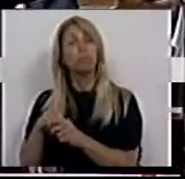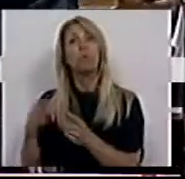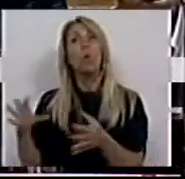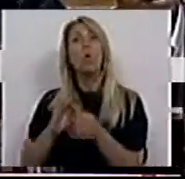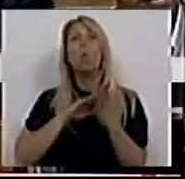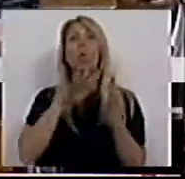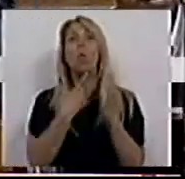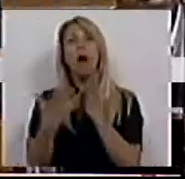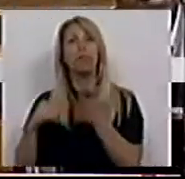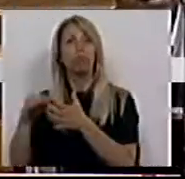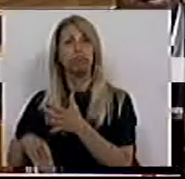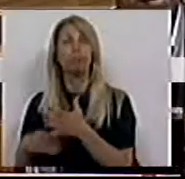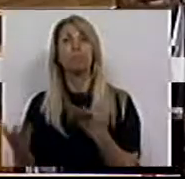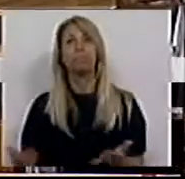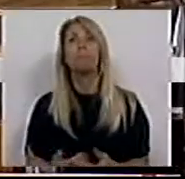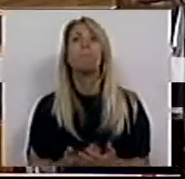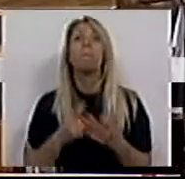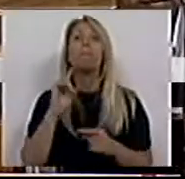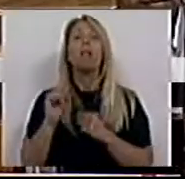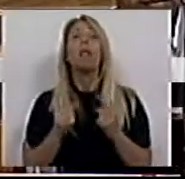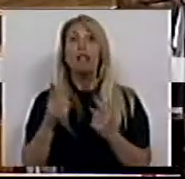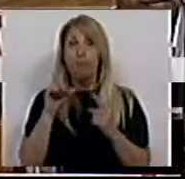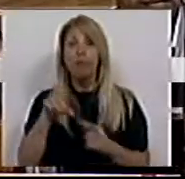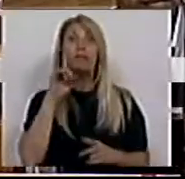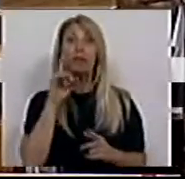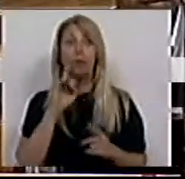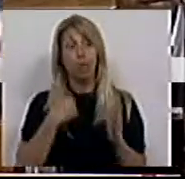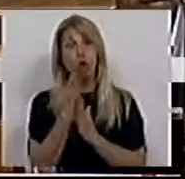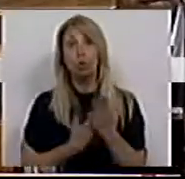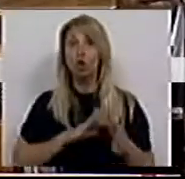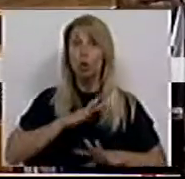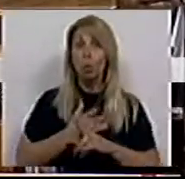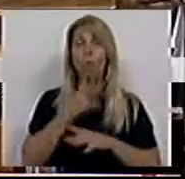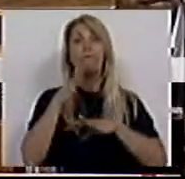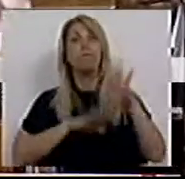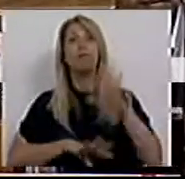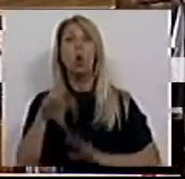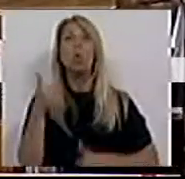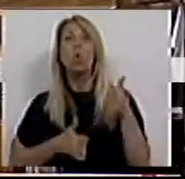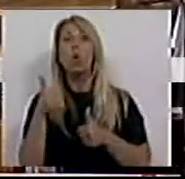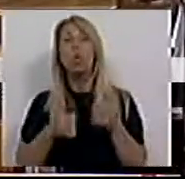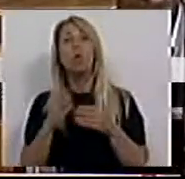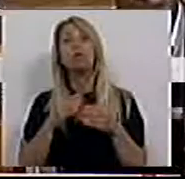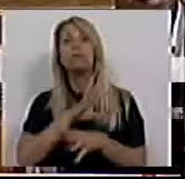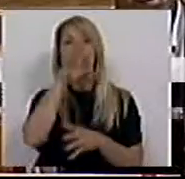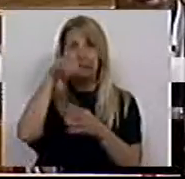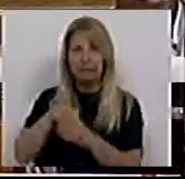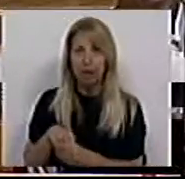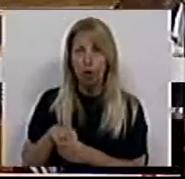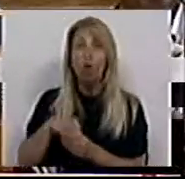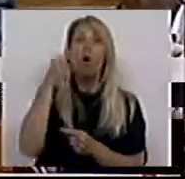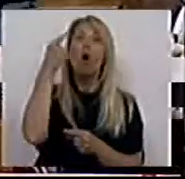de vinculação. E também defendemos, em outra resolução, que houvesse um concurso externo, um concurso interno, aliás,